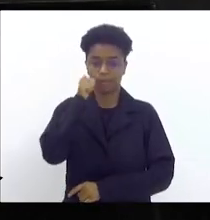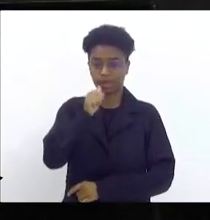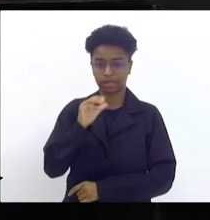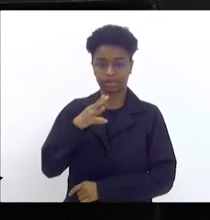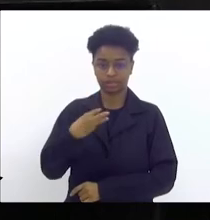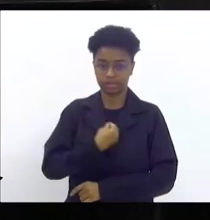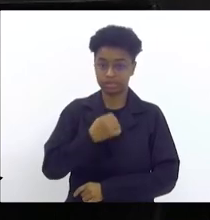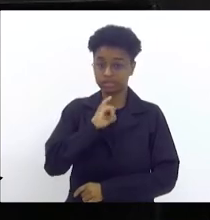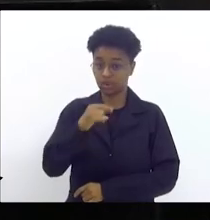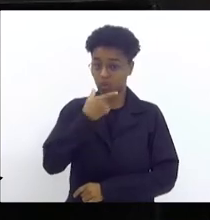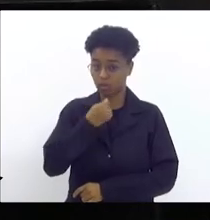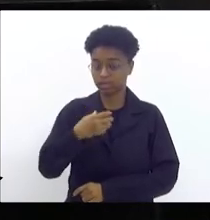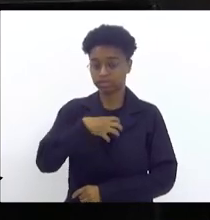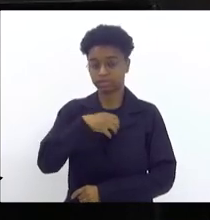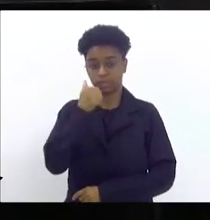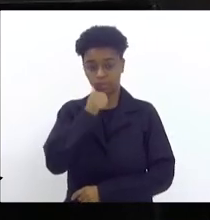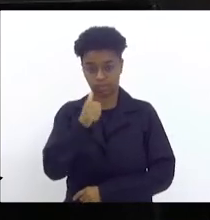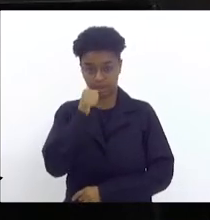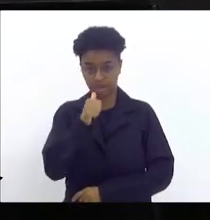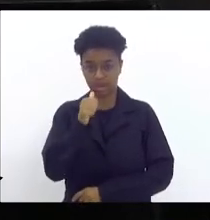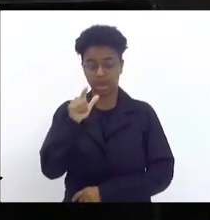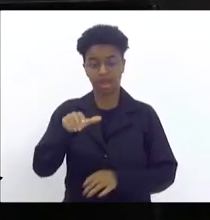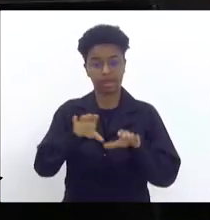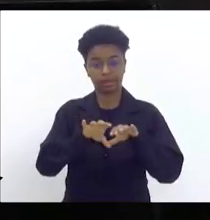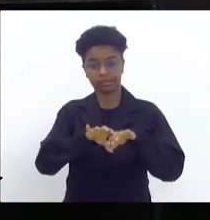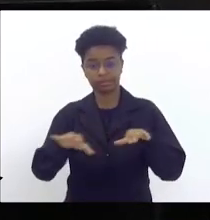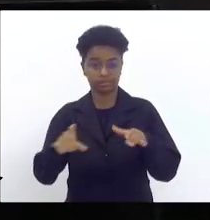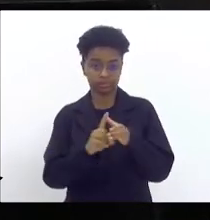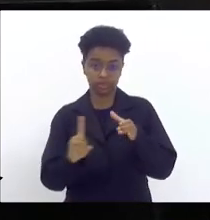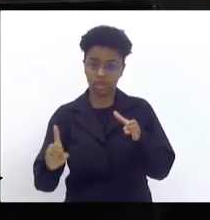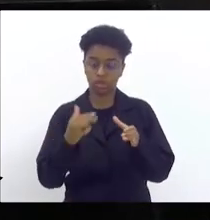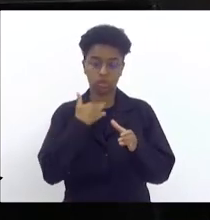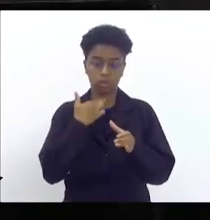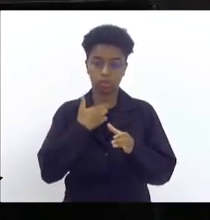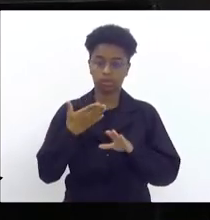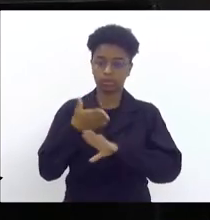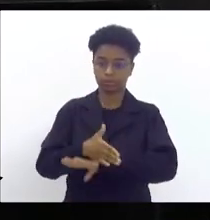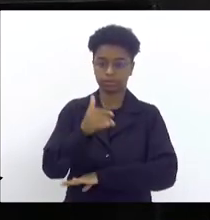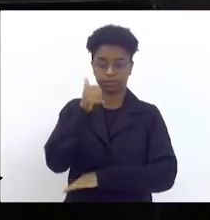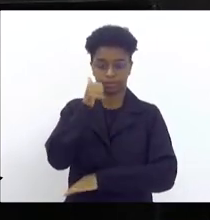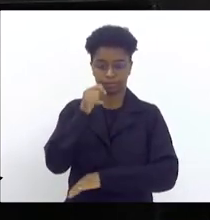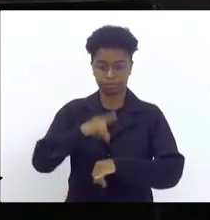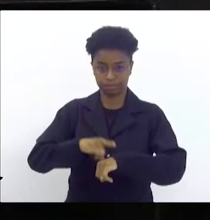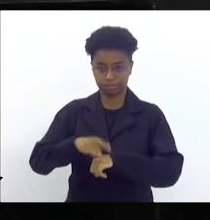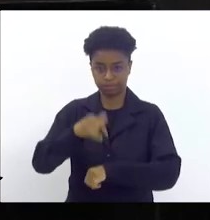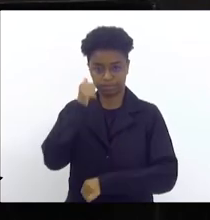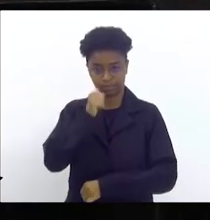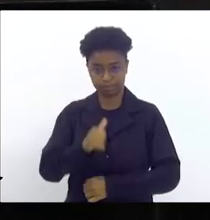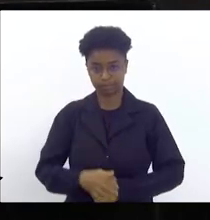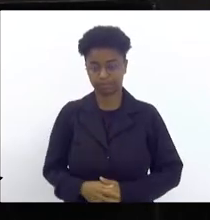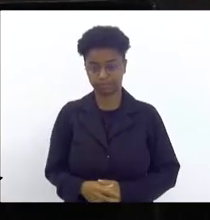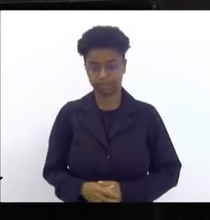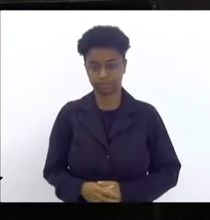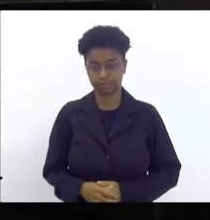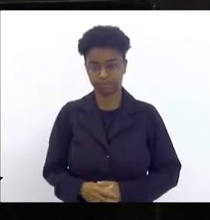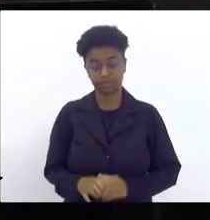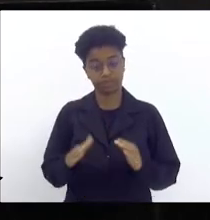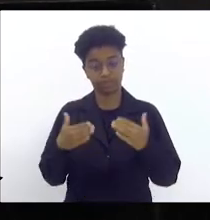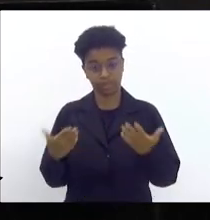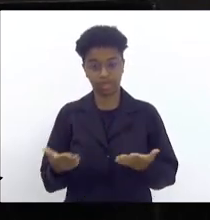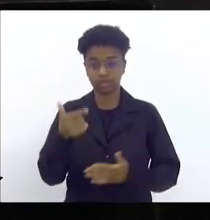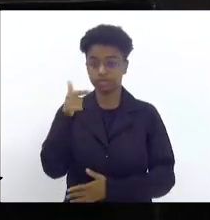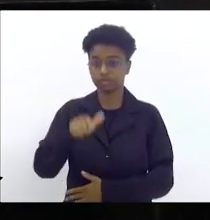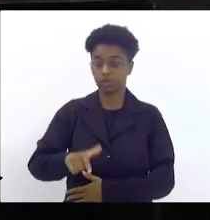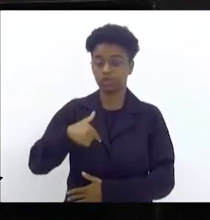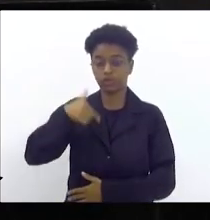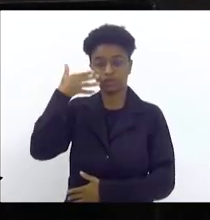mulheres são algo, mas que não podem frequentar o banheiro feminino. E, enfim, mais uma